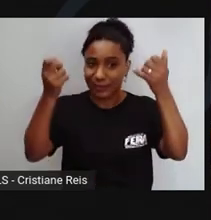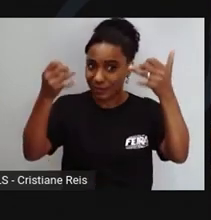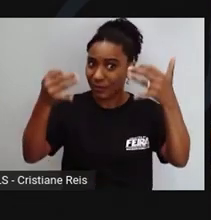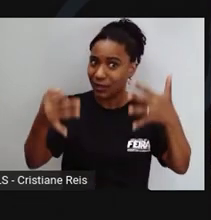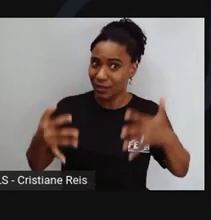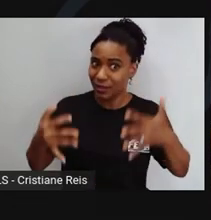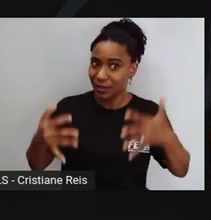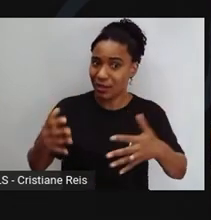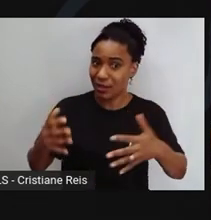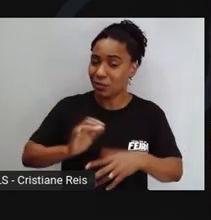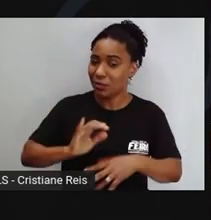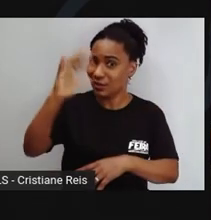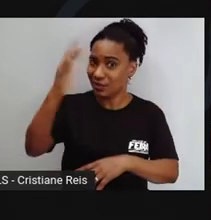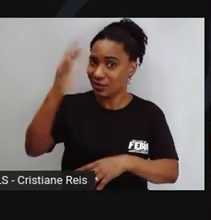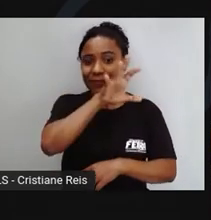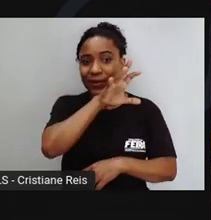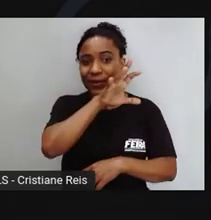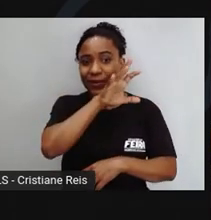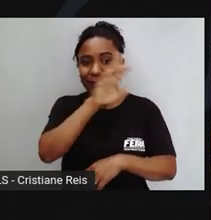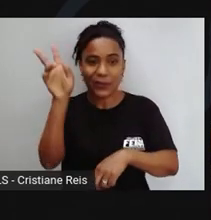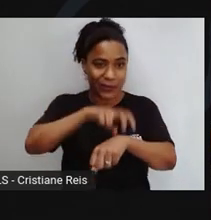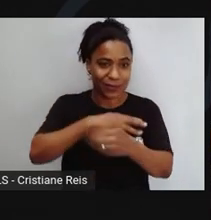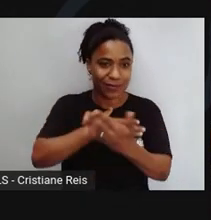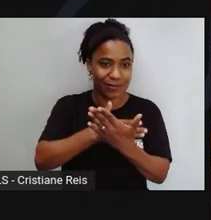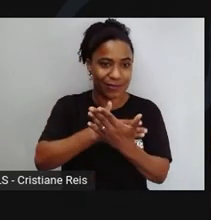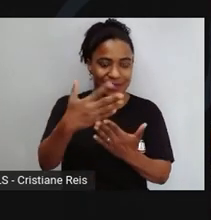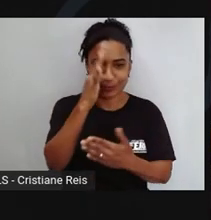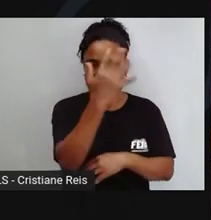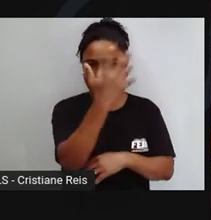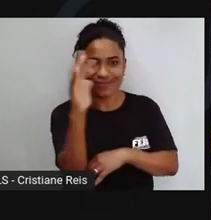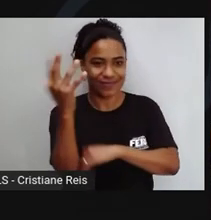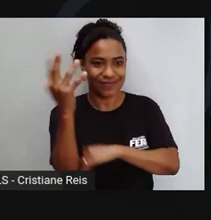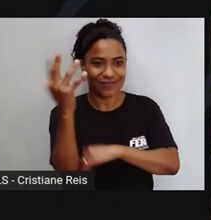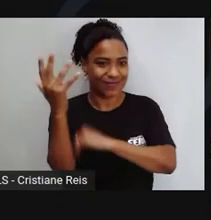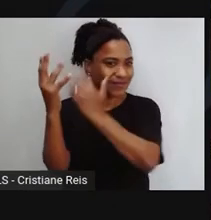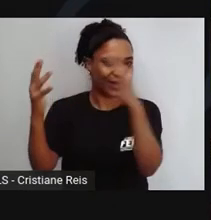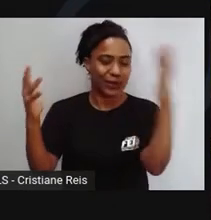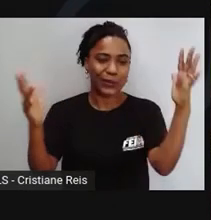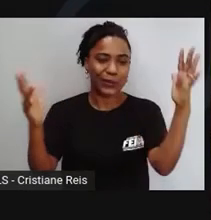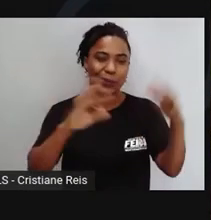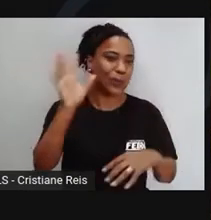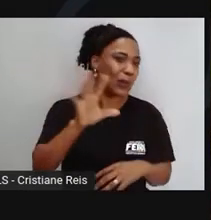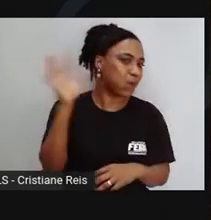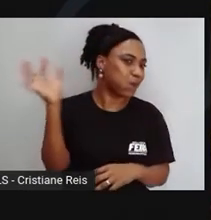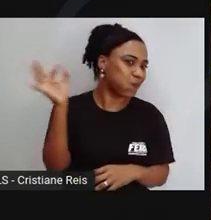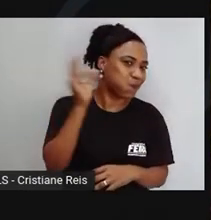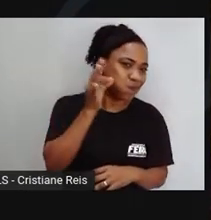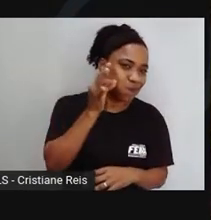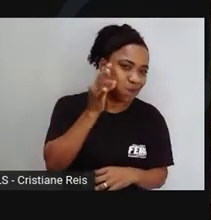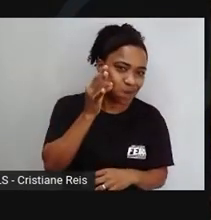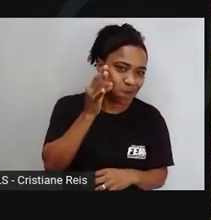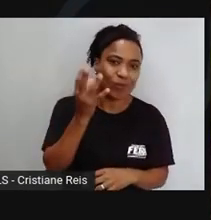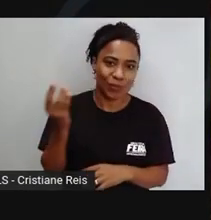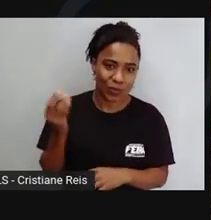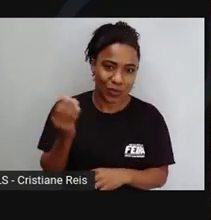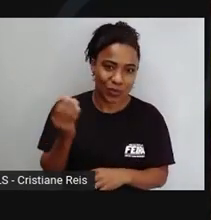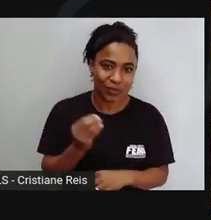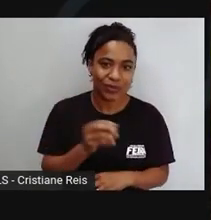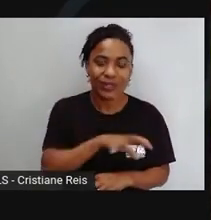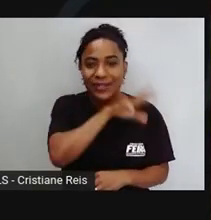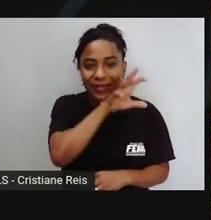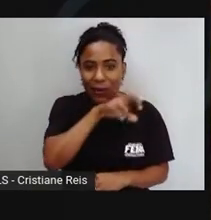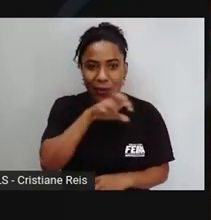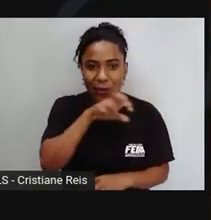Agora, no início da primavera, com os polinizadores mais ativos, os animais peçonhentos e os outros animais em geral